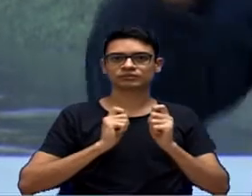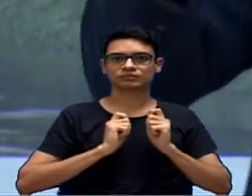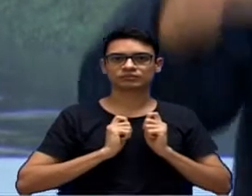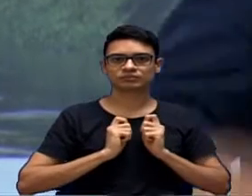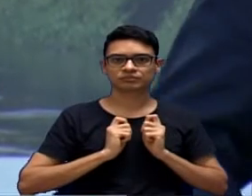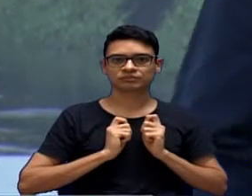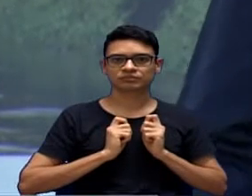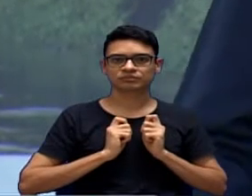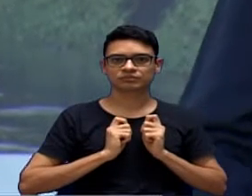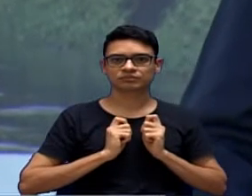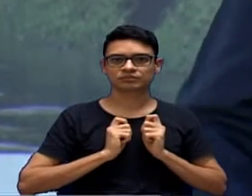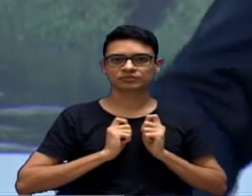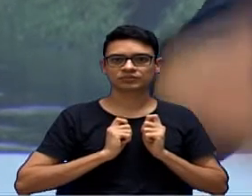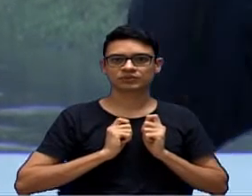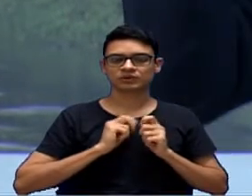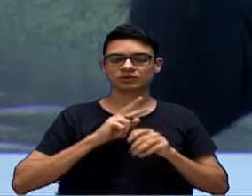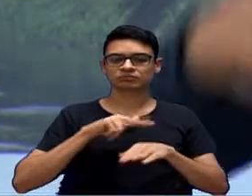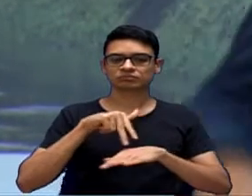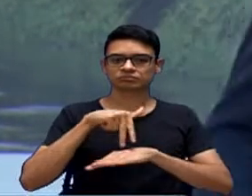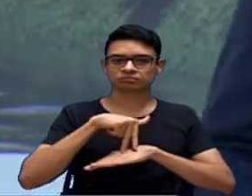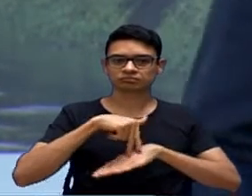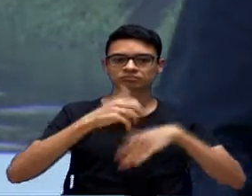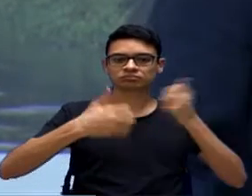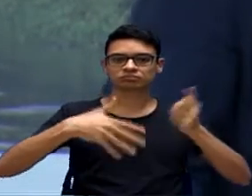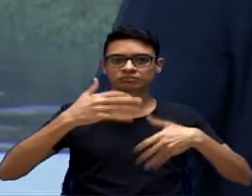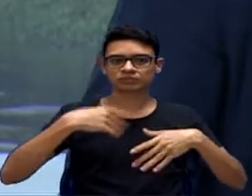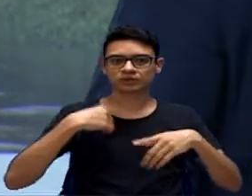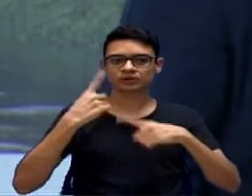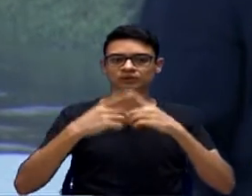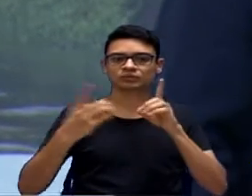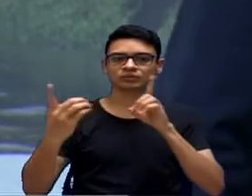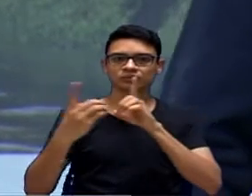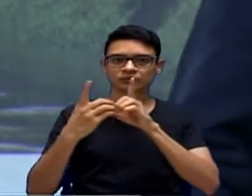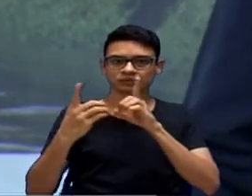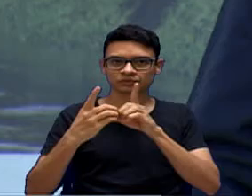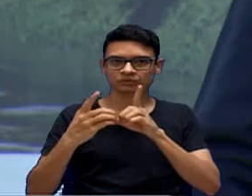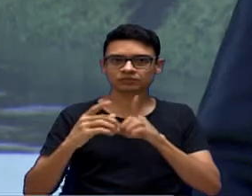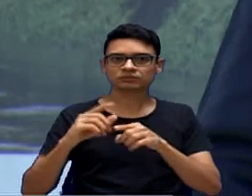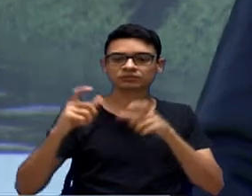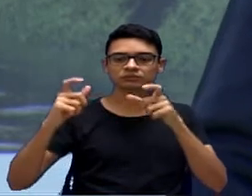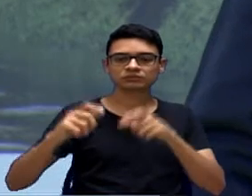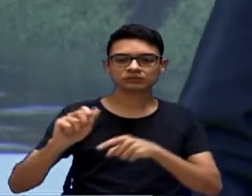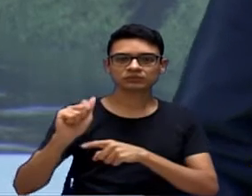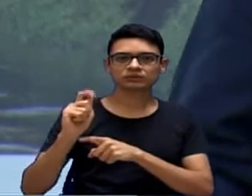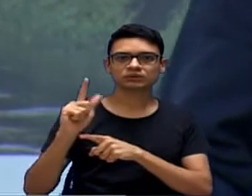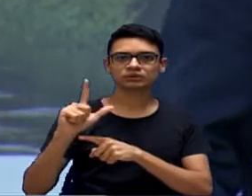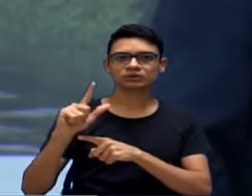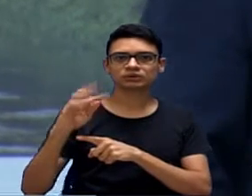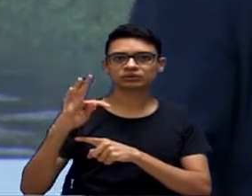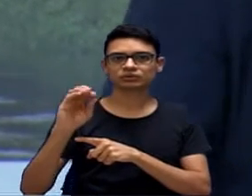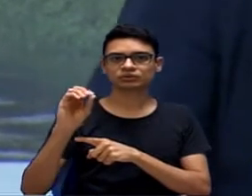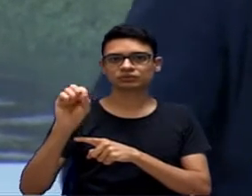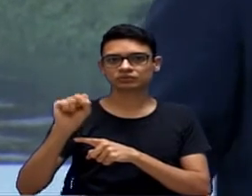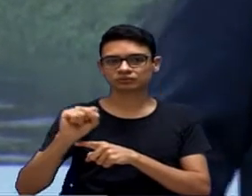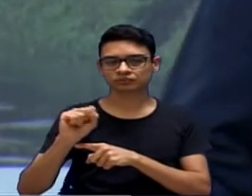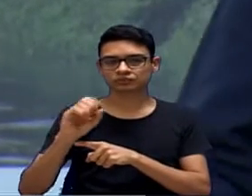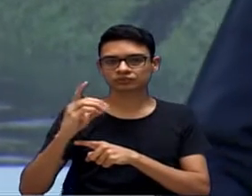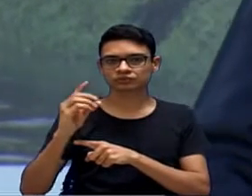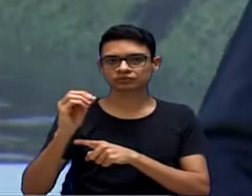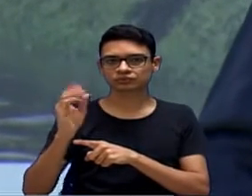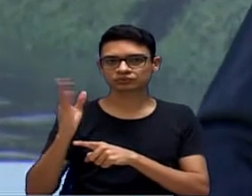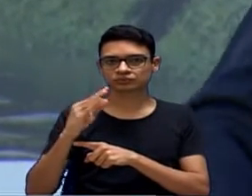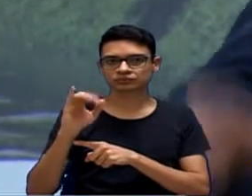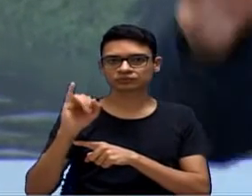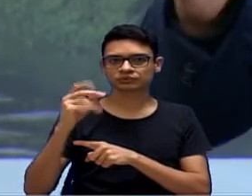a sua vez, que eu vou ter um atendimento lá no Carandá e Altos do Ipanema. Mas agora, eu estive conversando com a